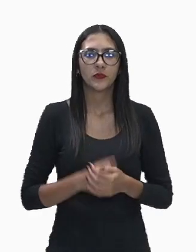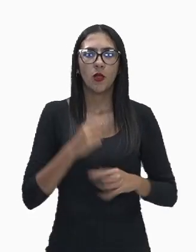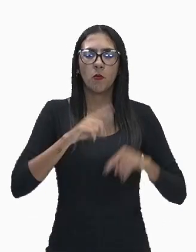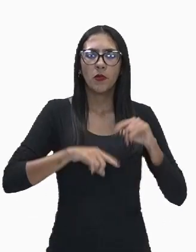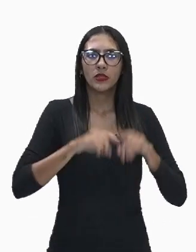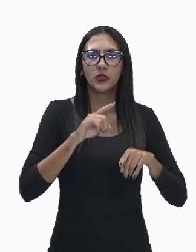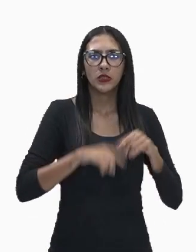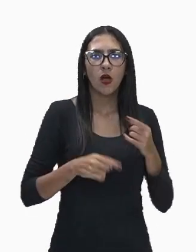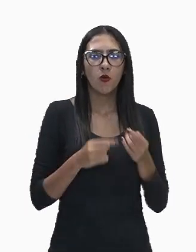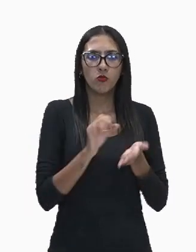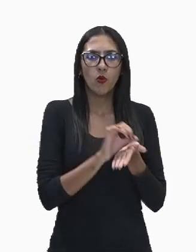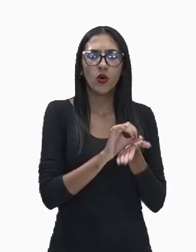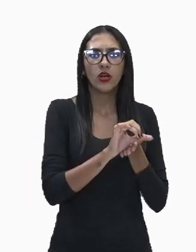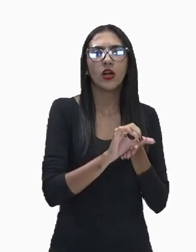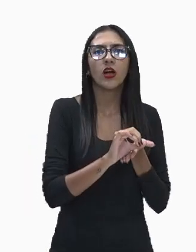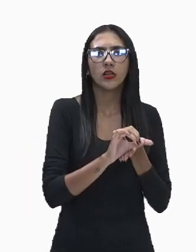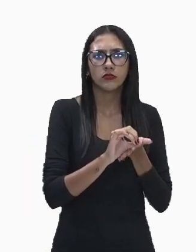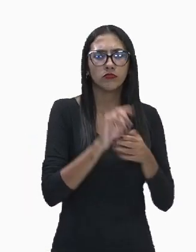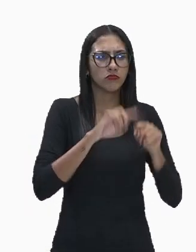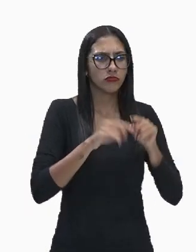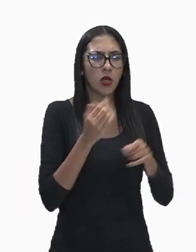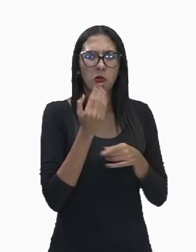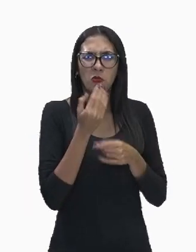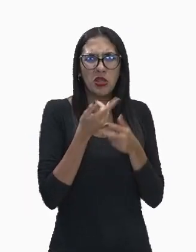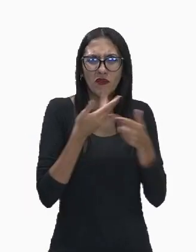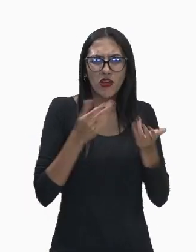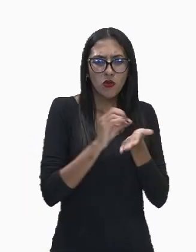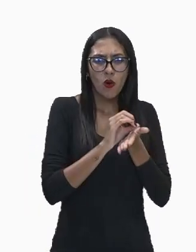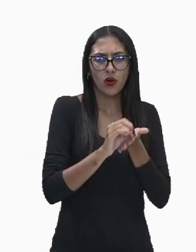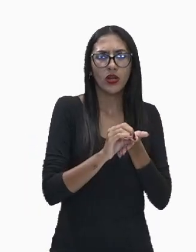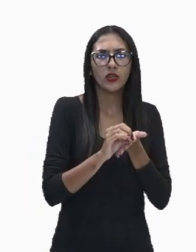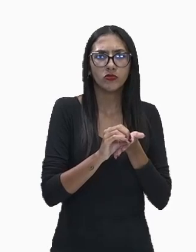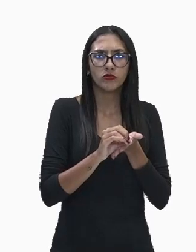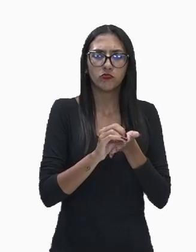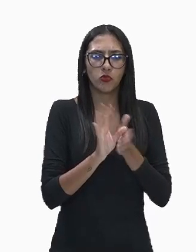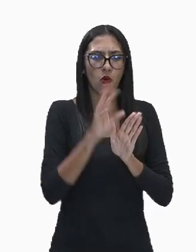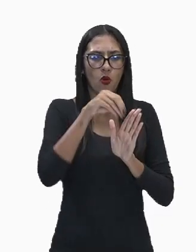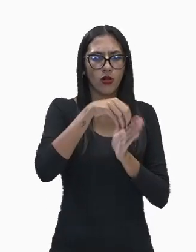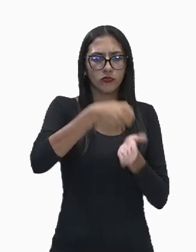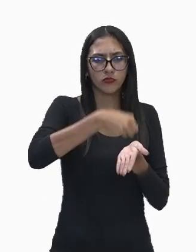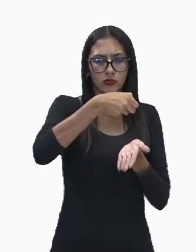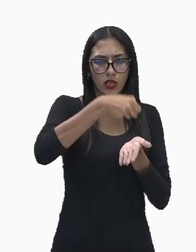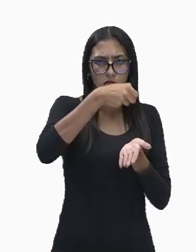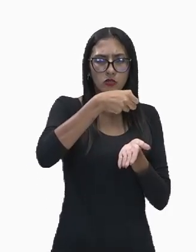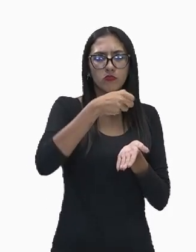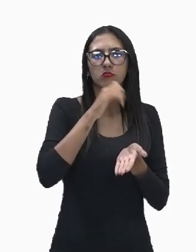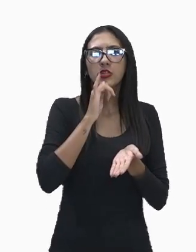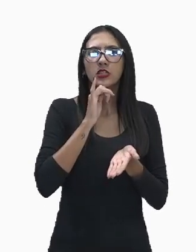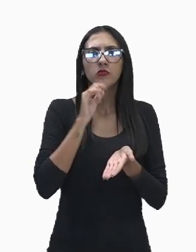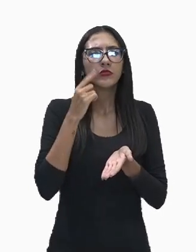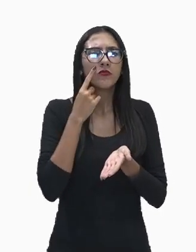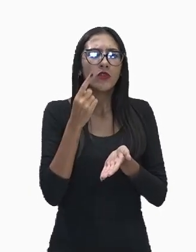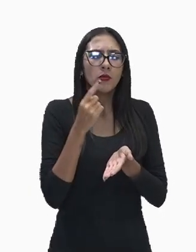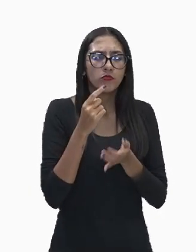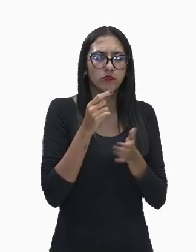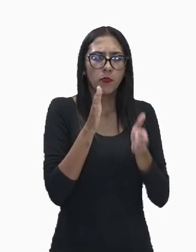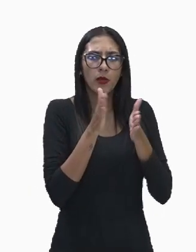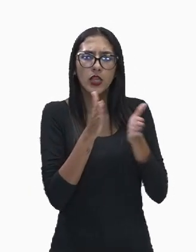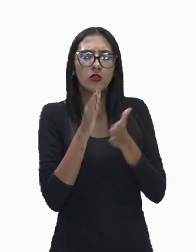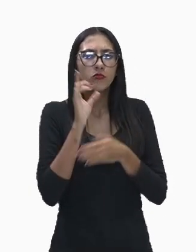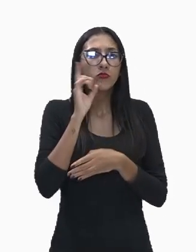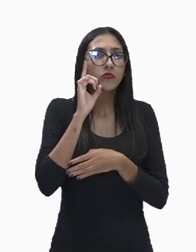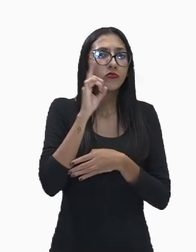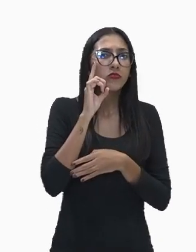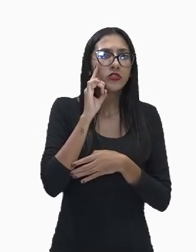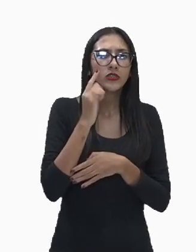resíduos orgânicos restos de comida e amarrar num saquinho você vai observar que com o tempo um